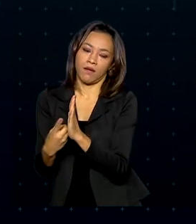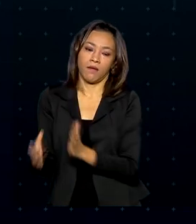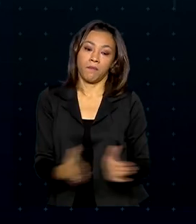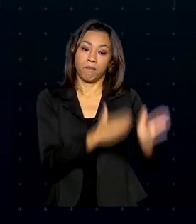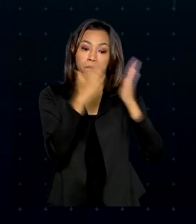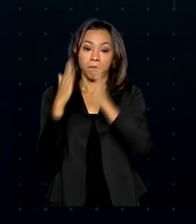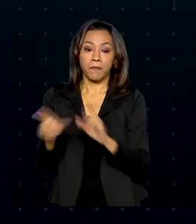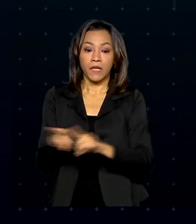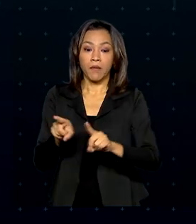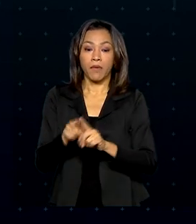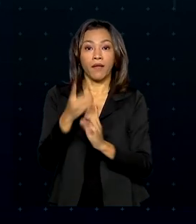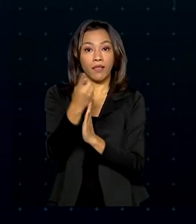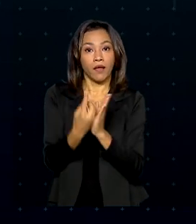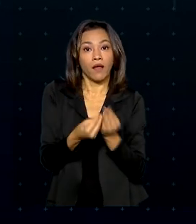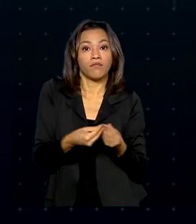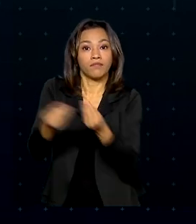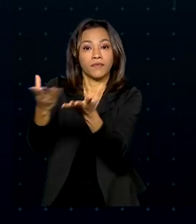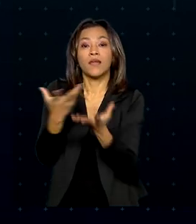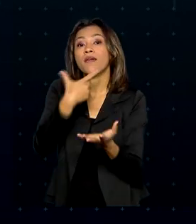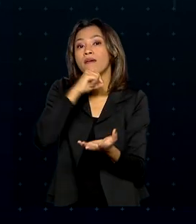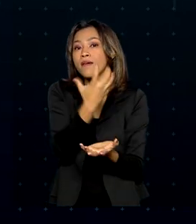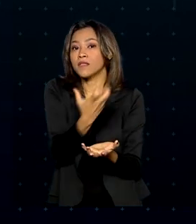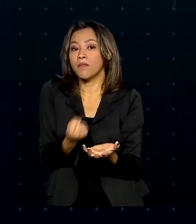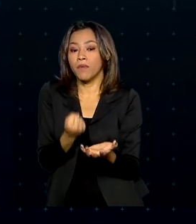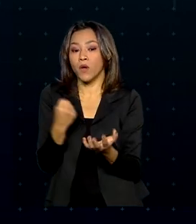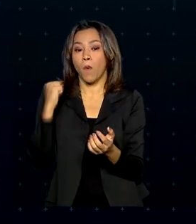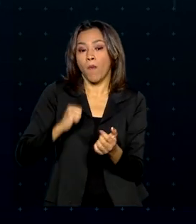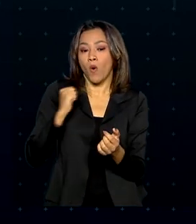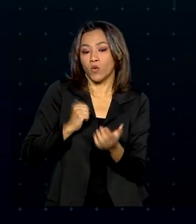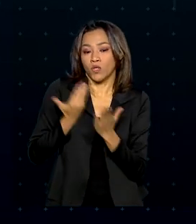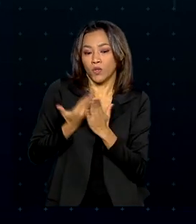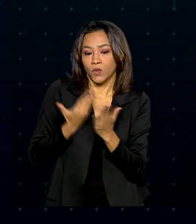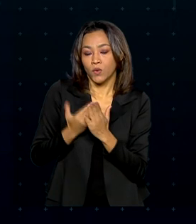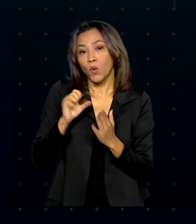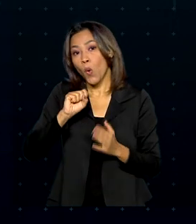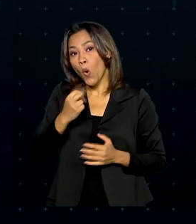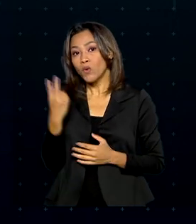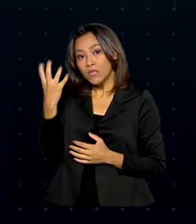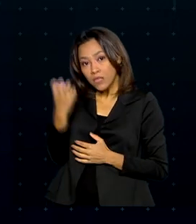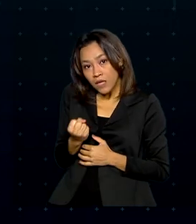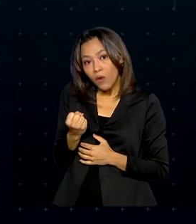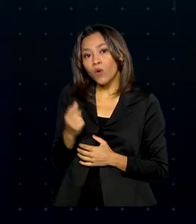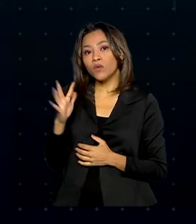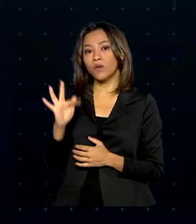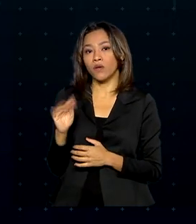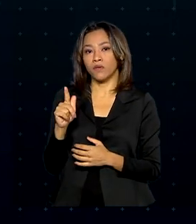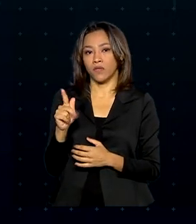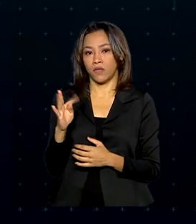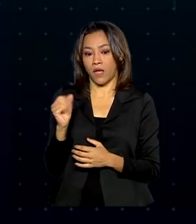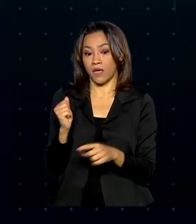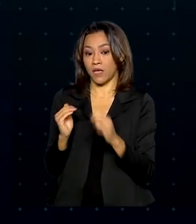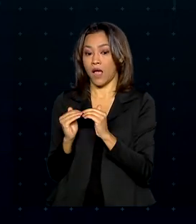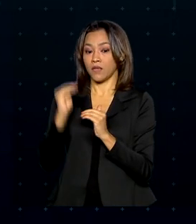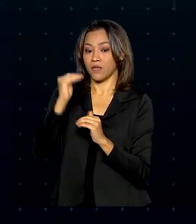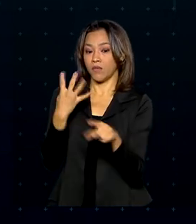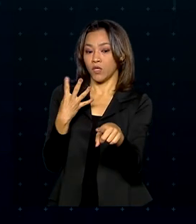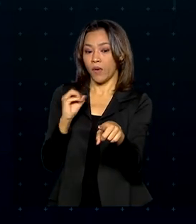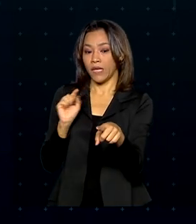declaração quem recebeu bolsas de estudos ou sacou do FGTS valores acima de R$ 40 mil.